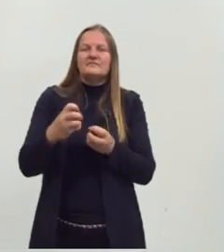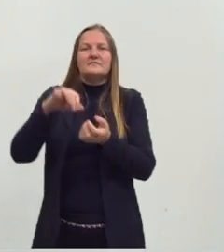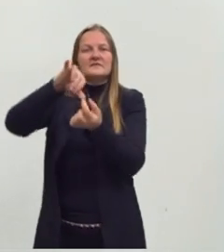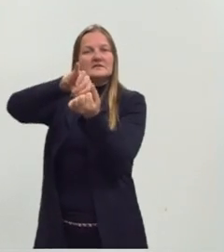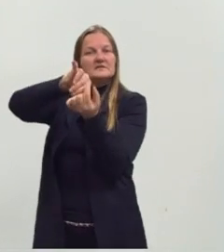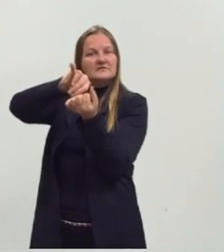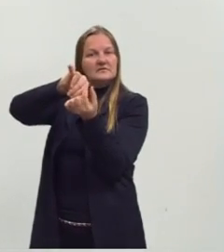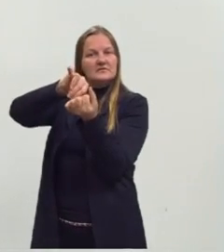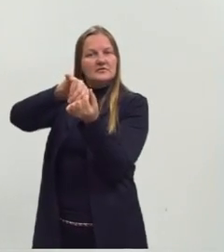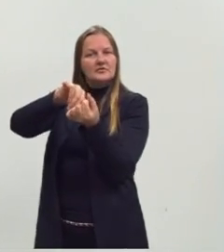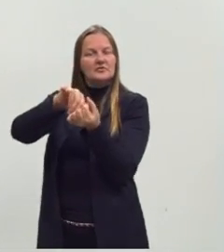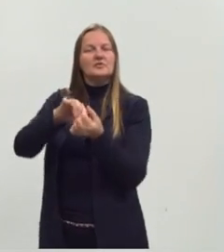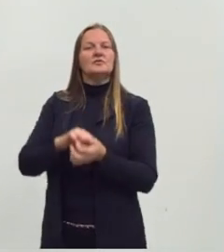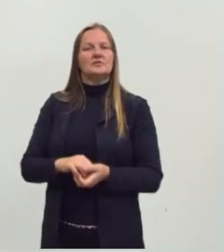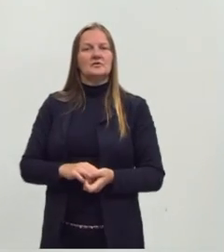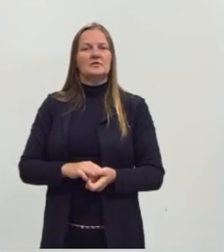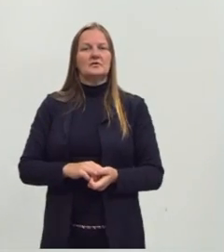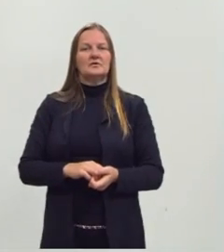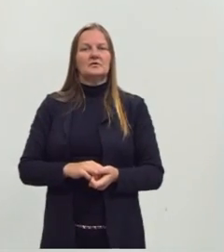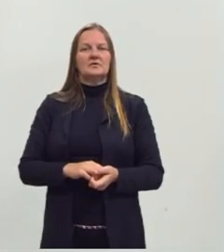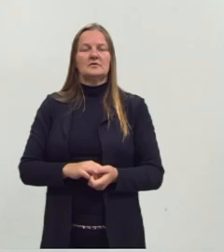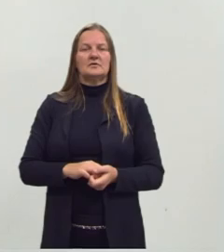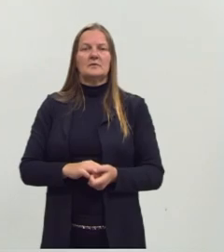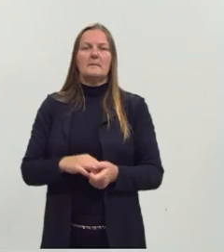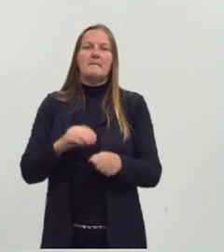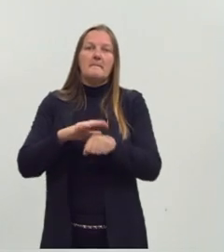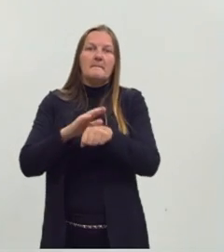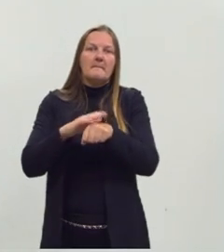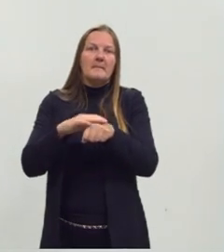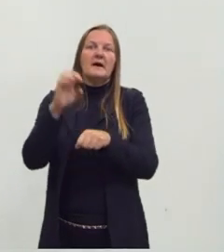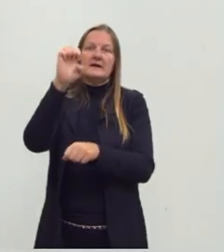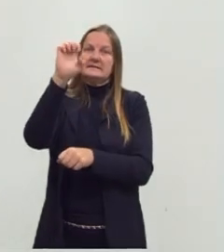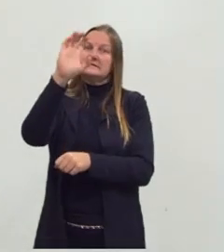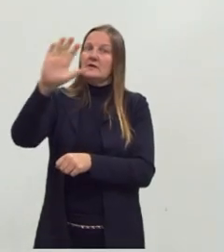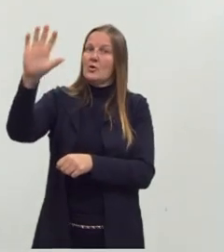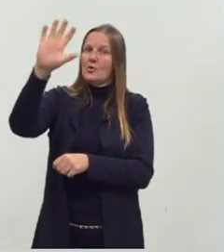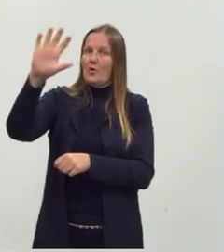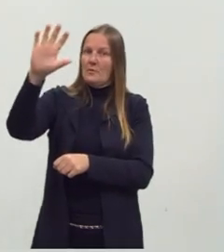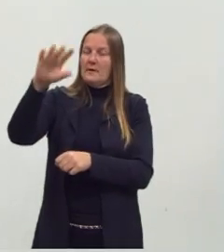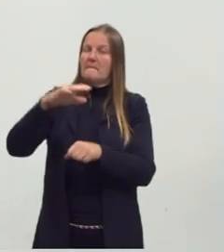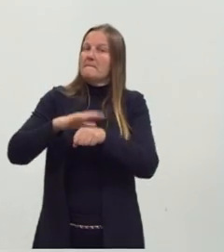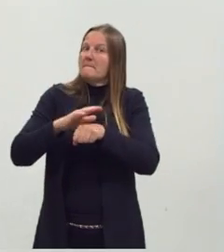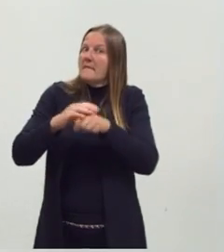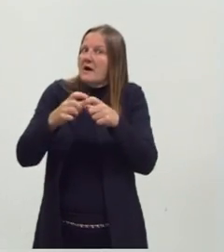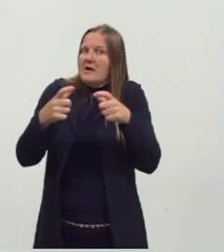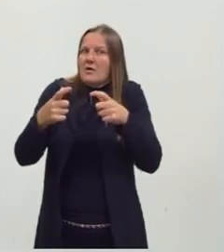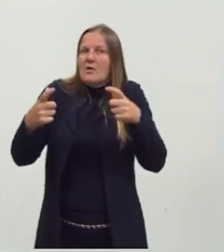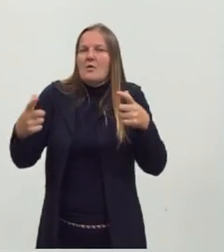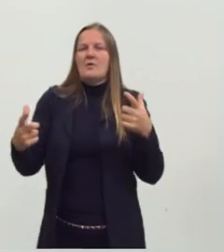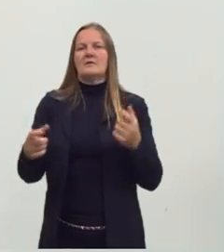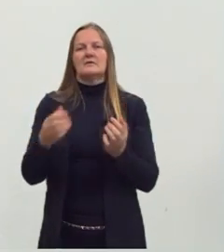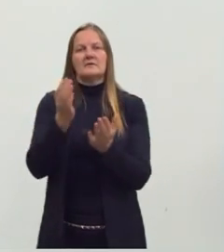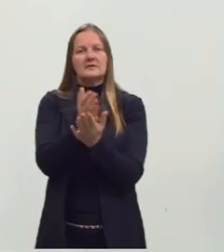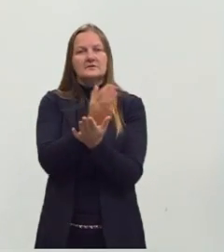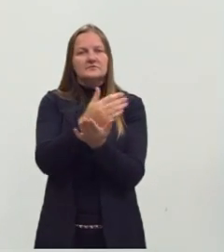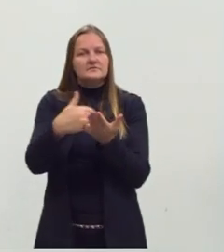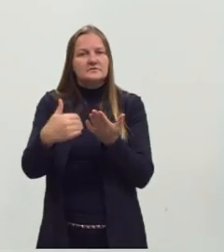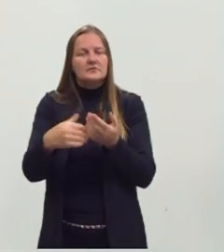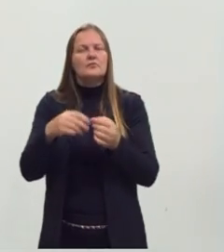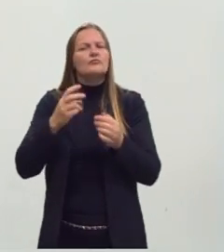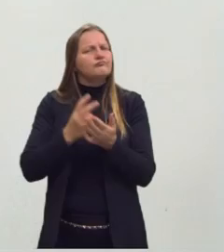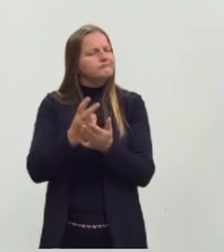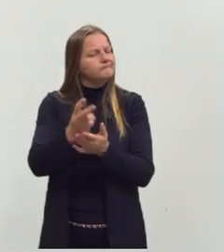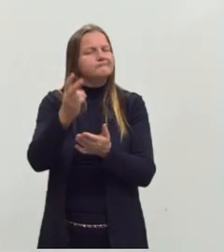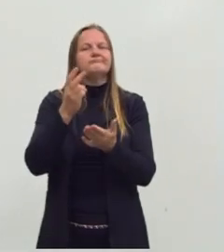capitalista. Na época, países majoritariamente europeus. E a gente pode pensar que essa divisão, ela segue,